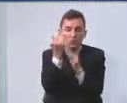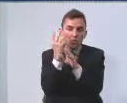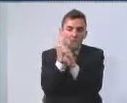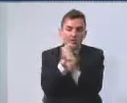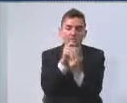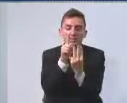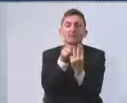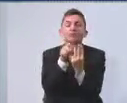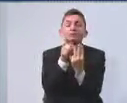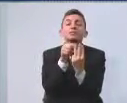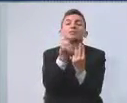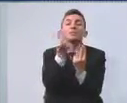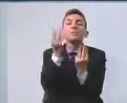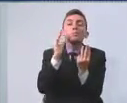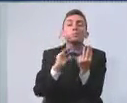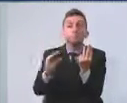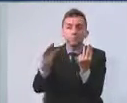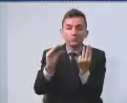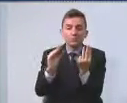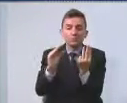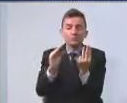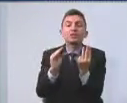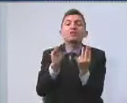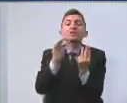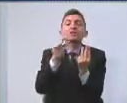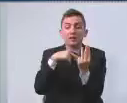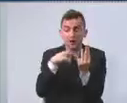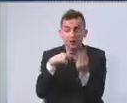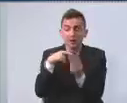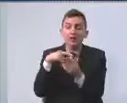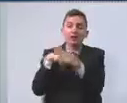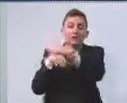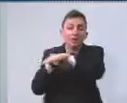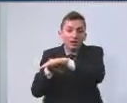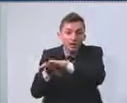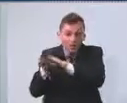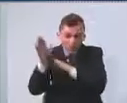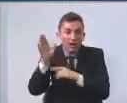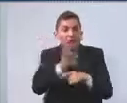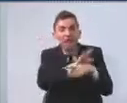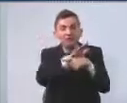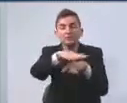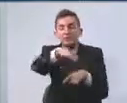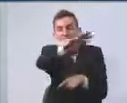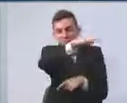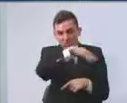alocados ao fundo municipal de assistência social.